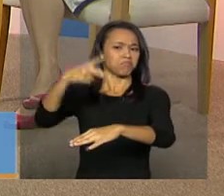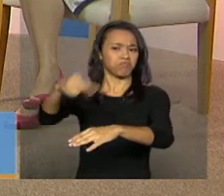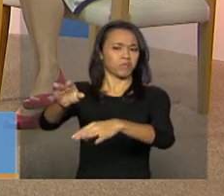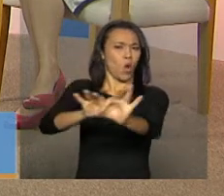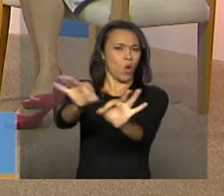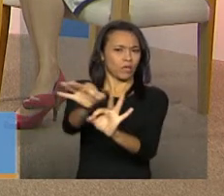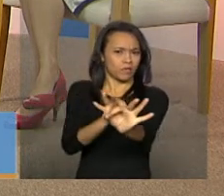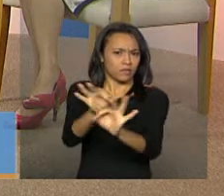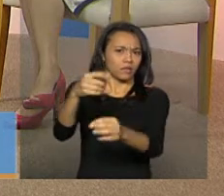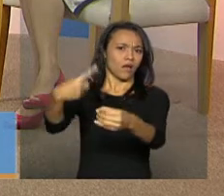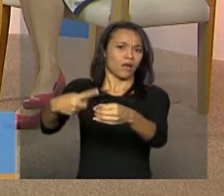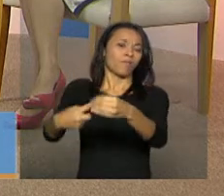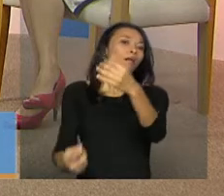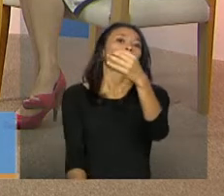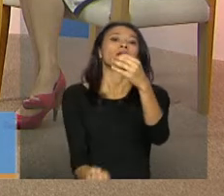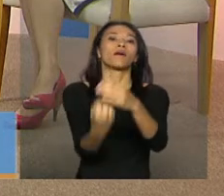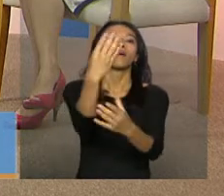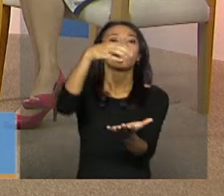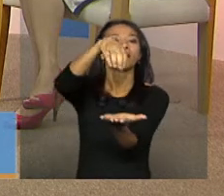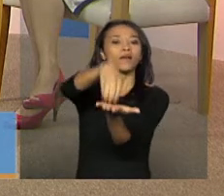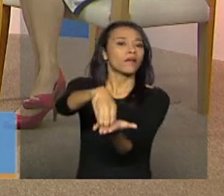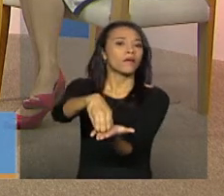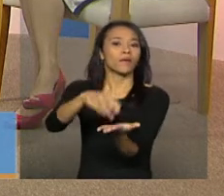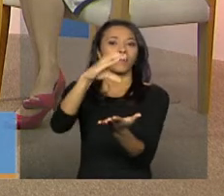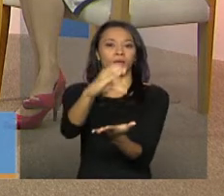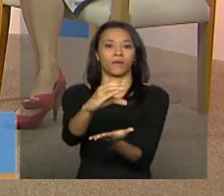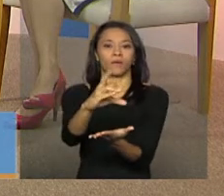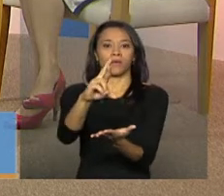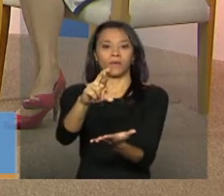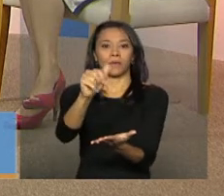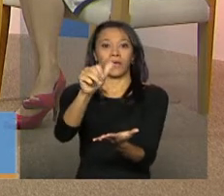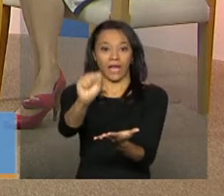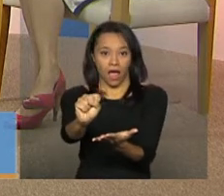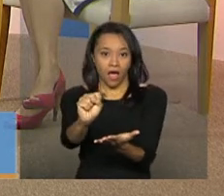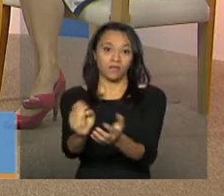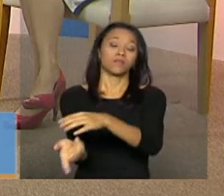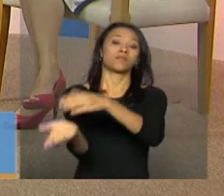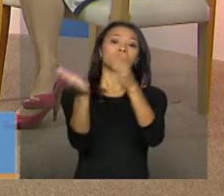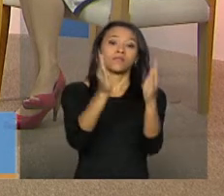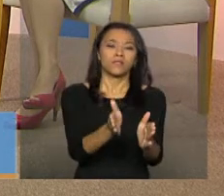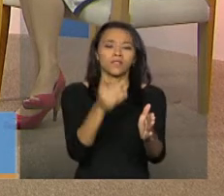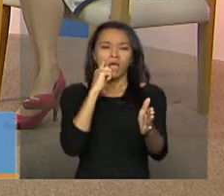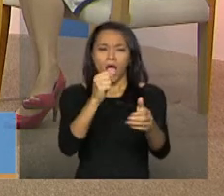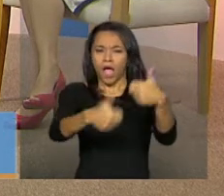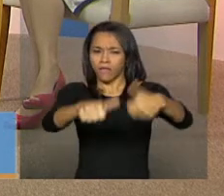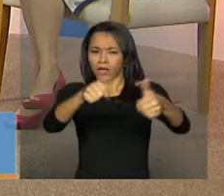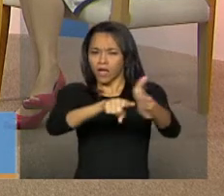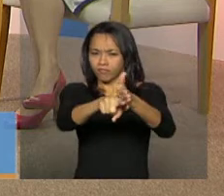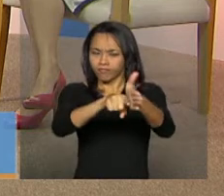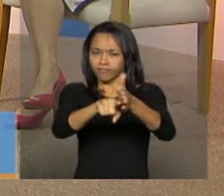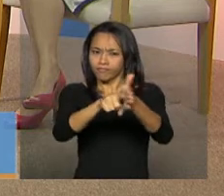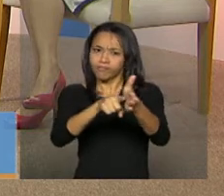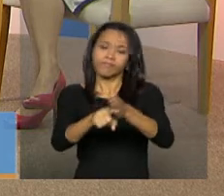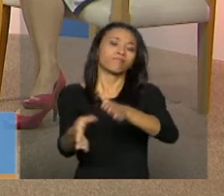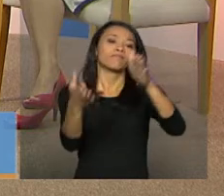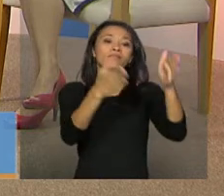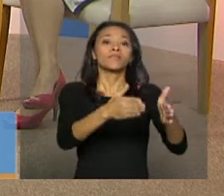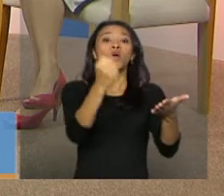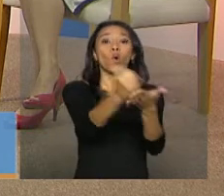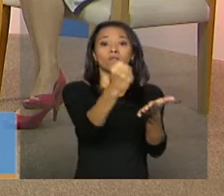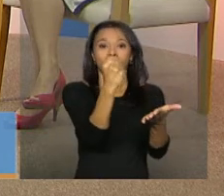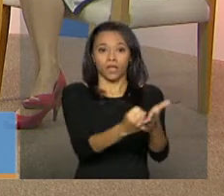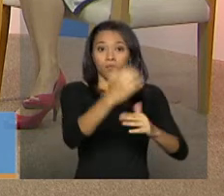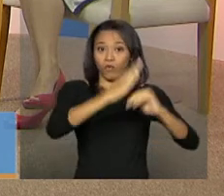Para implantar o CRAS, para fazer o diagnóstico, o planejamento, ele contrata essa equipe, neste período a